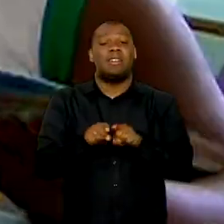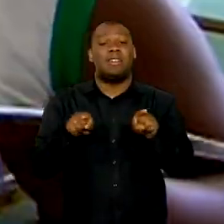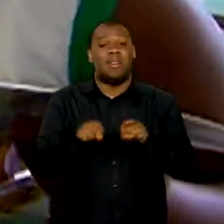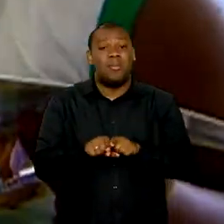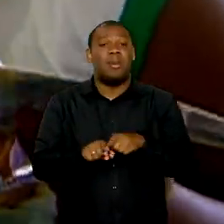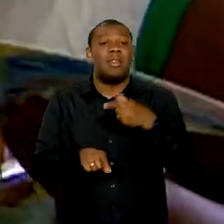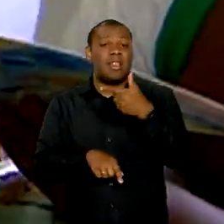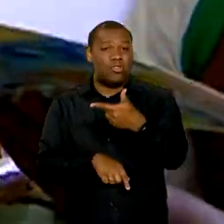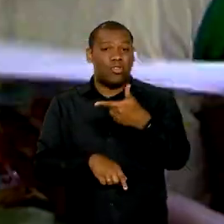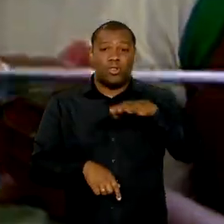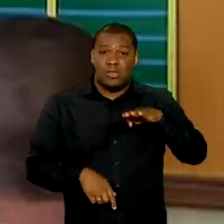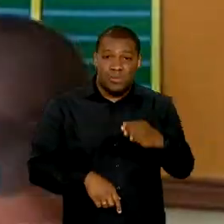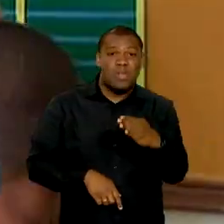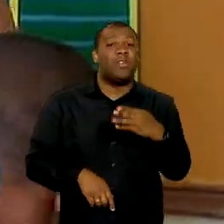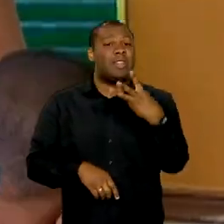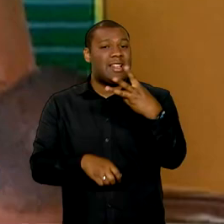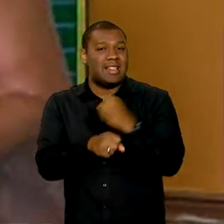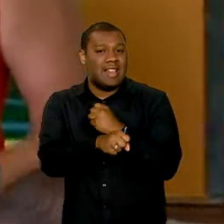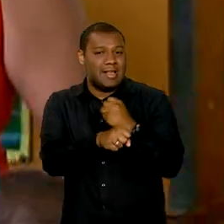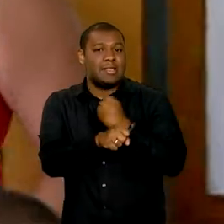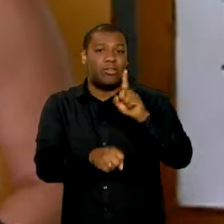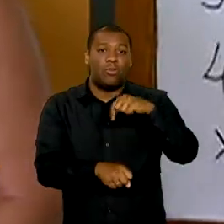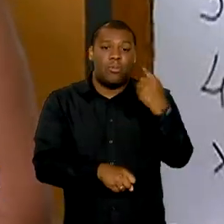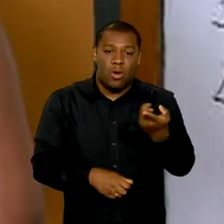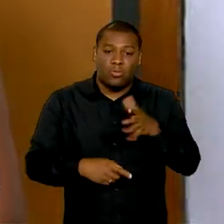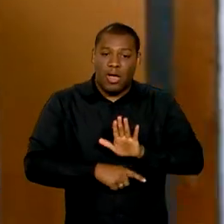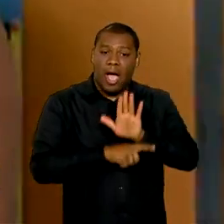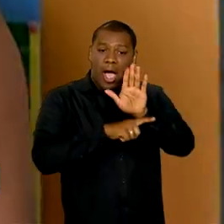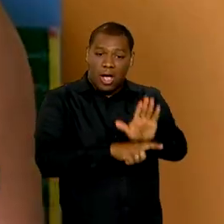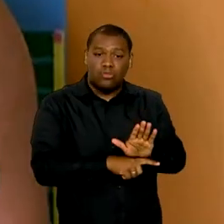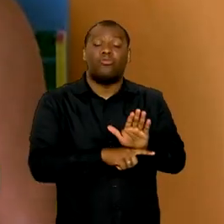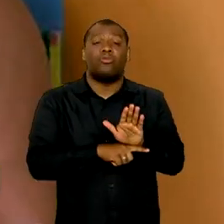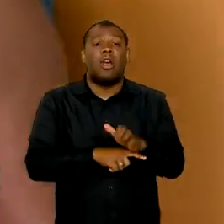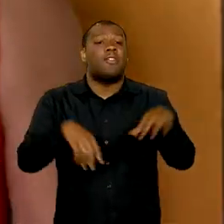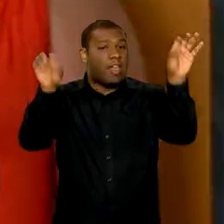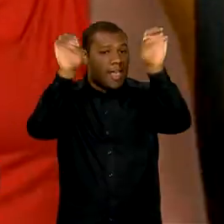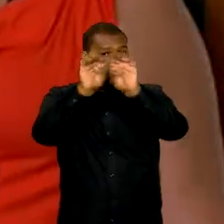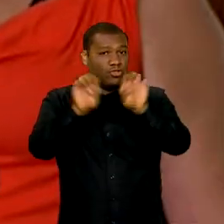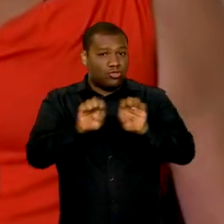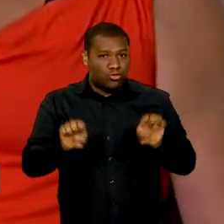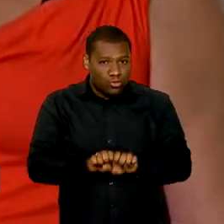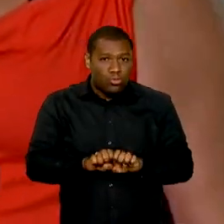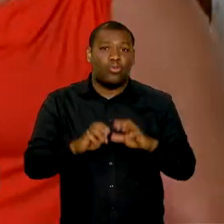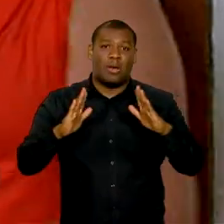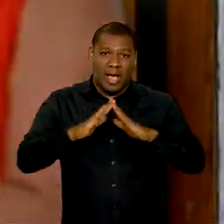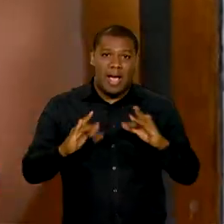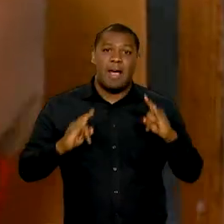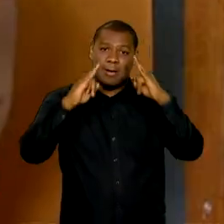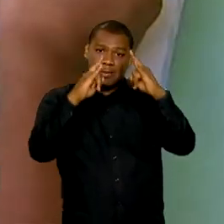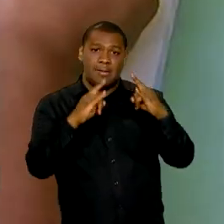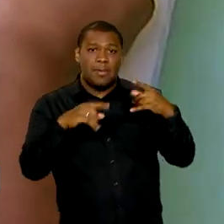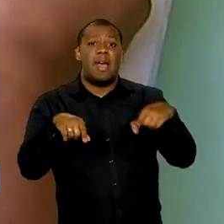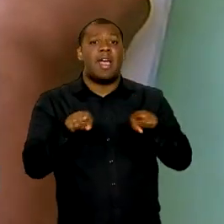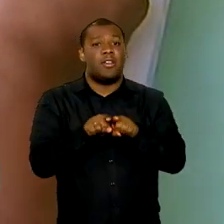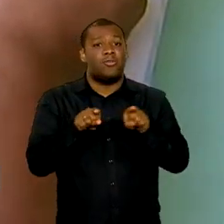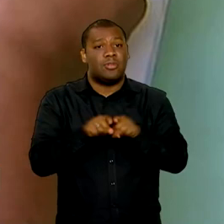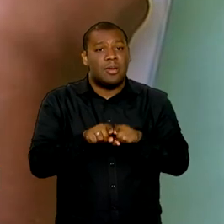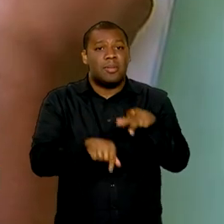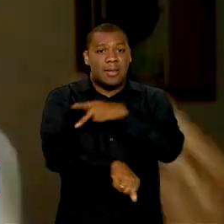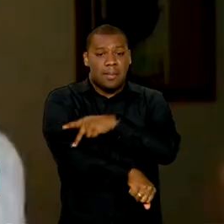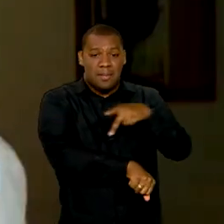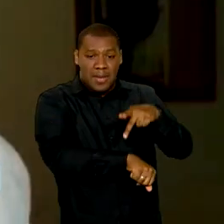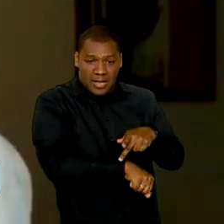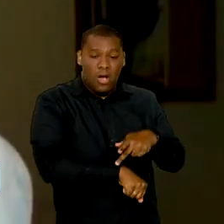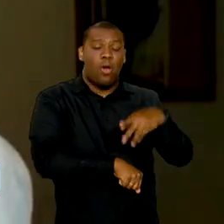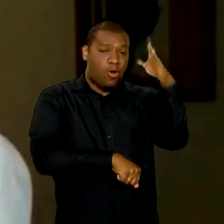próximos três anos para a melhoria e expansão da infraestrutura física e pedagógica em todo o Brasil.